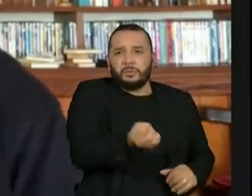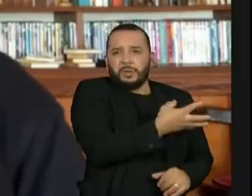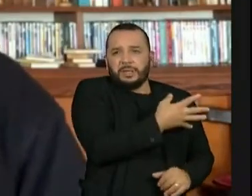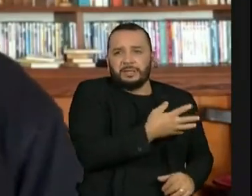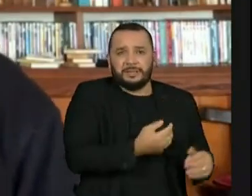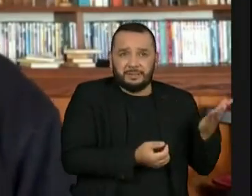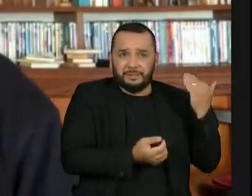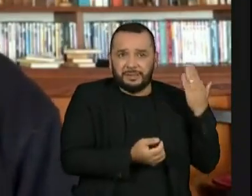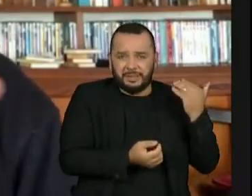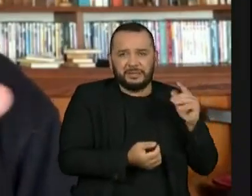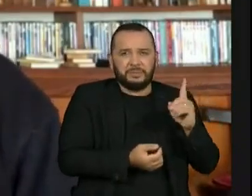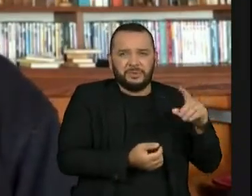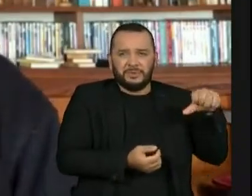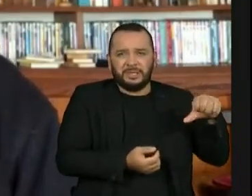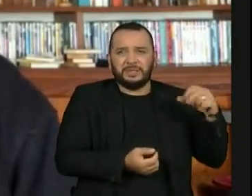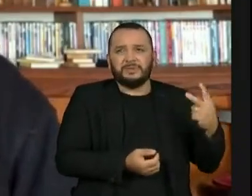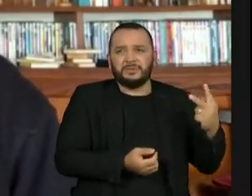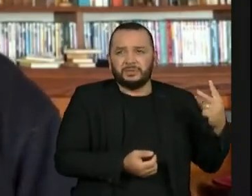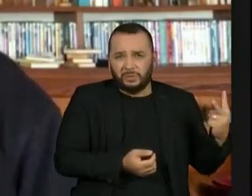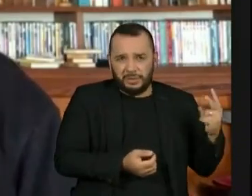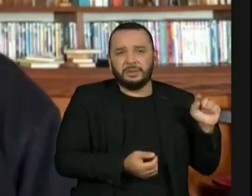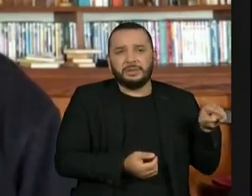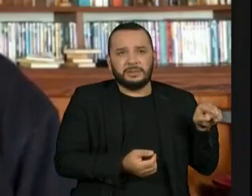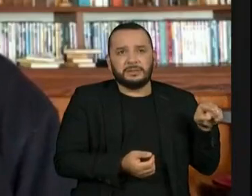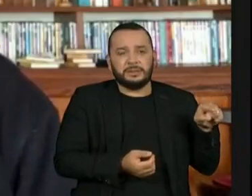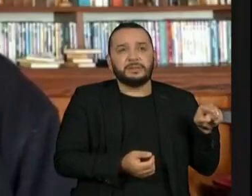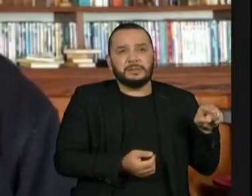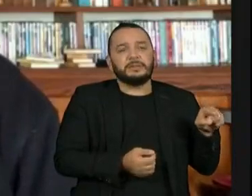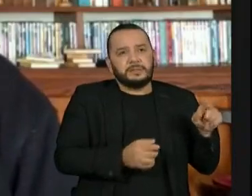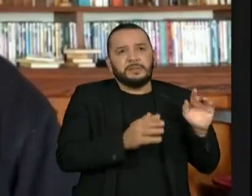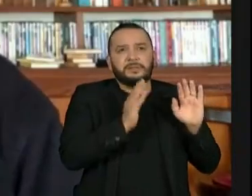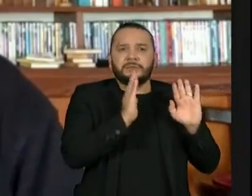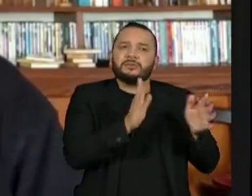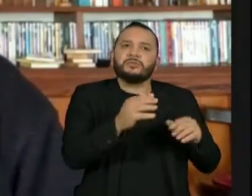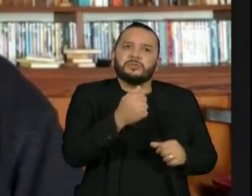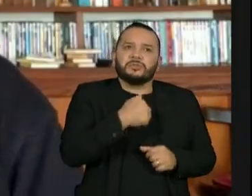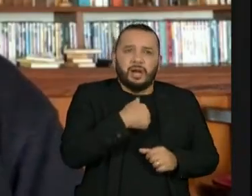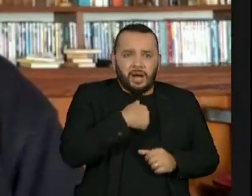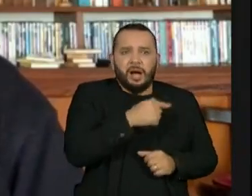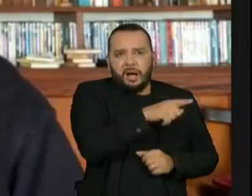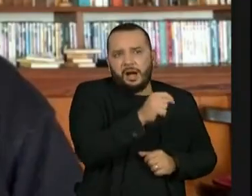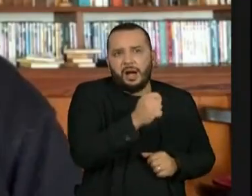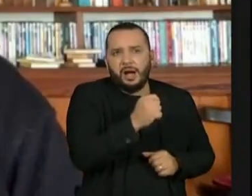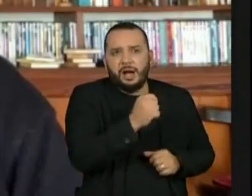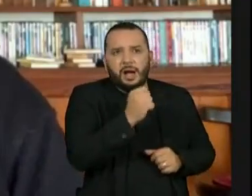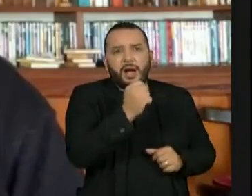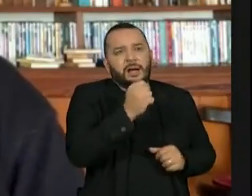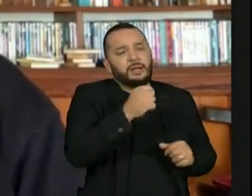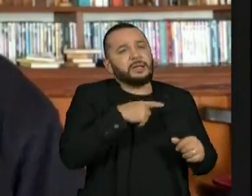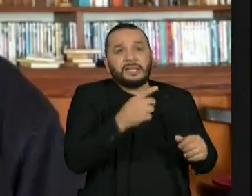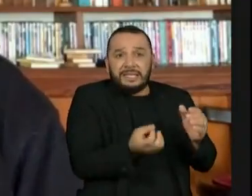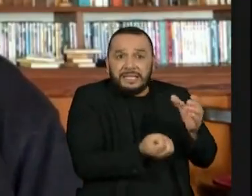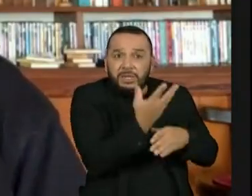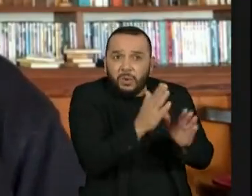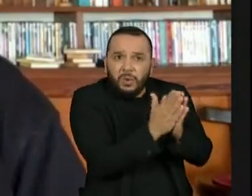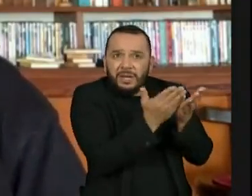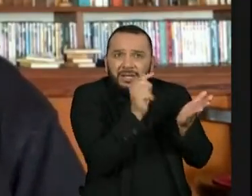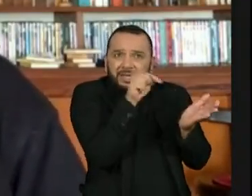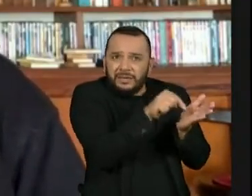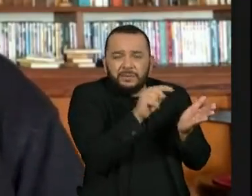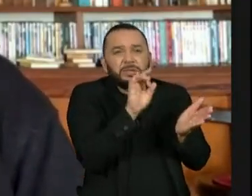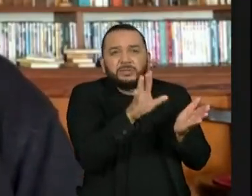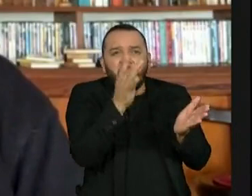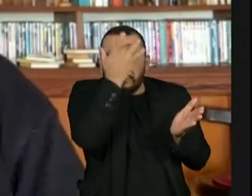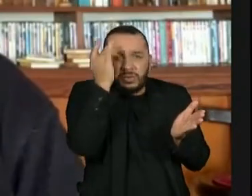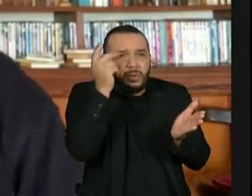Isso em 1922, que a Claxon foi fundada, durou só nove números, só os seus próprios colaboradores liam e, na verdade,